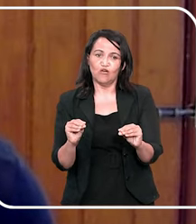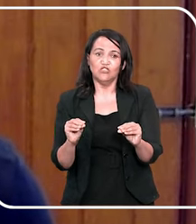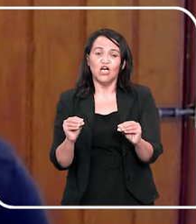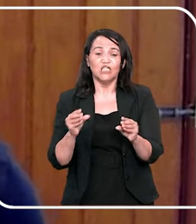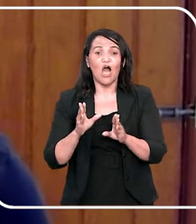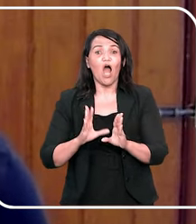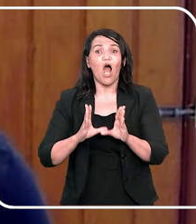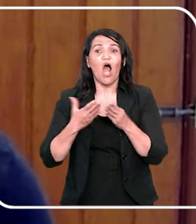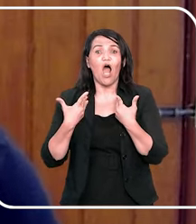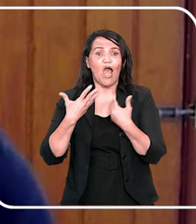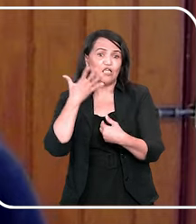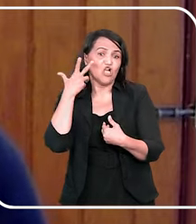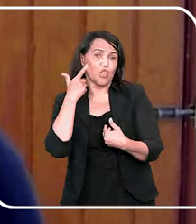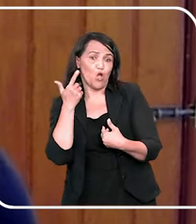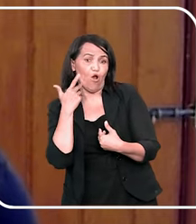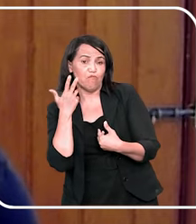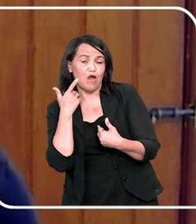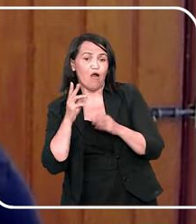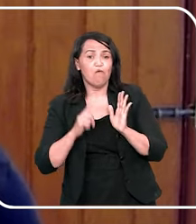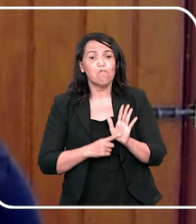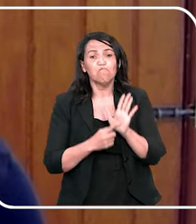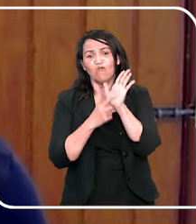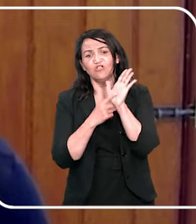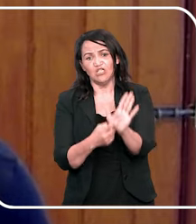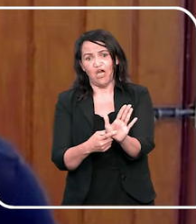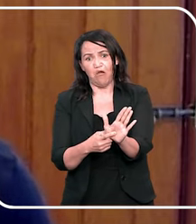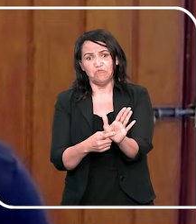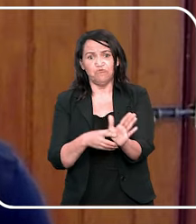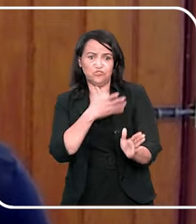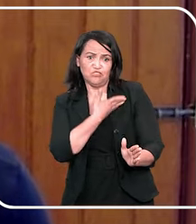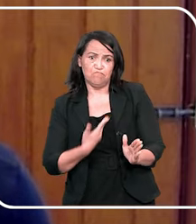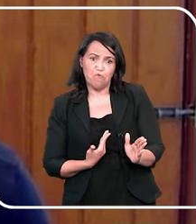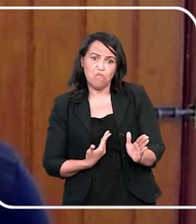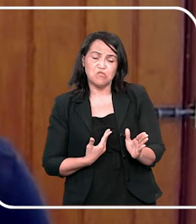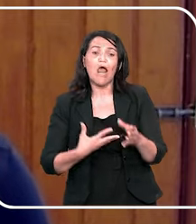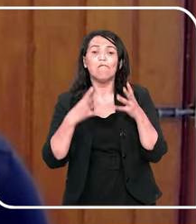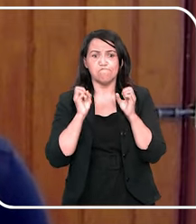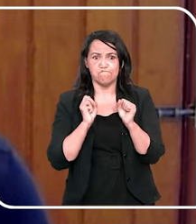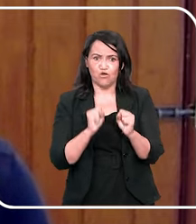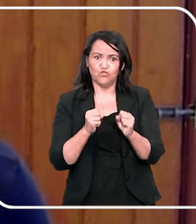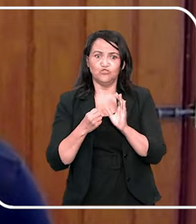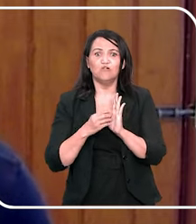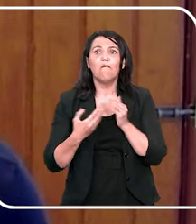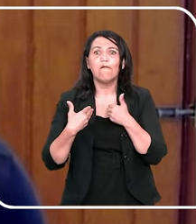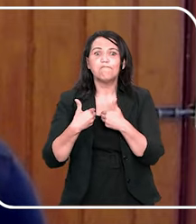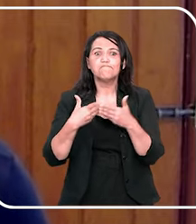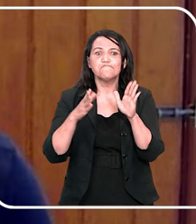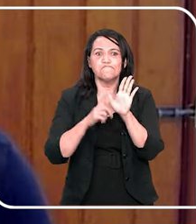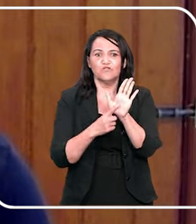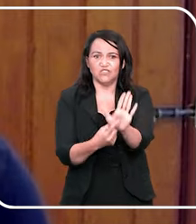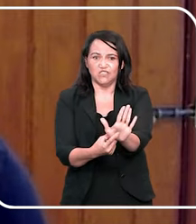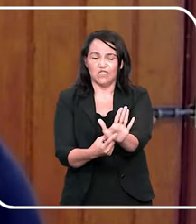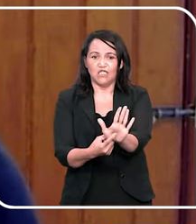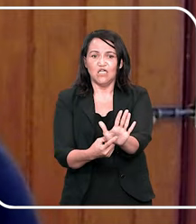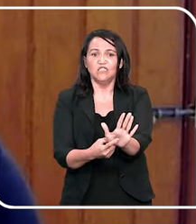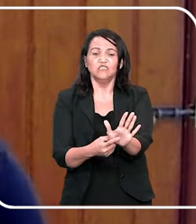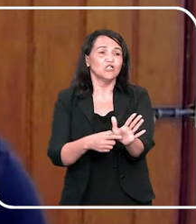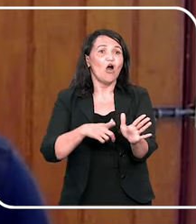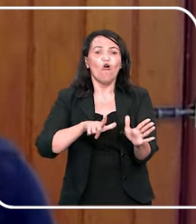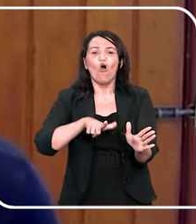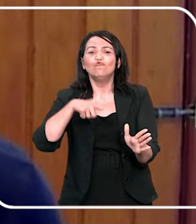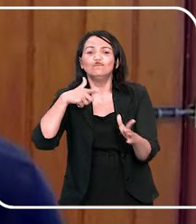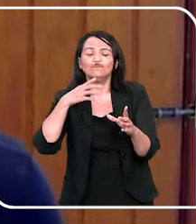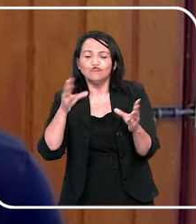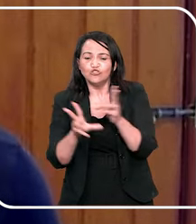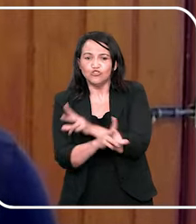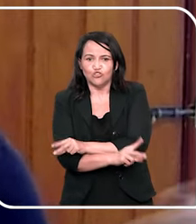está acostumada a mostrar a parte íntima em todos os lugares, porque é como se fosse pública, então a troca de fralda, se não tiver um trocador, vai